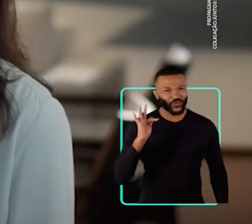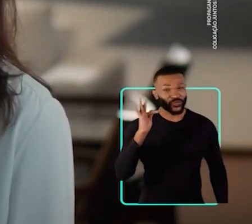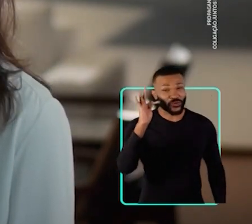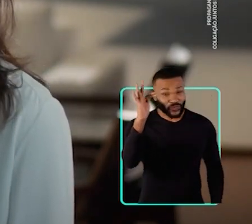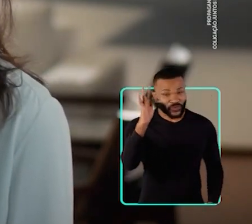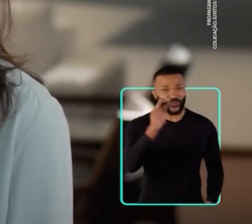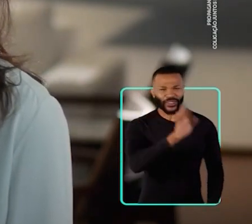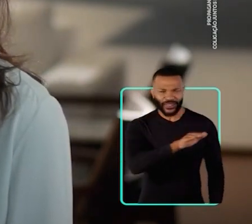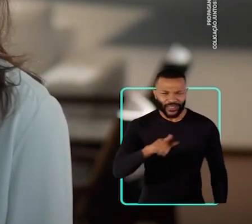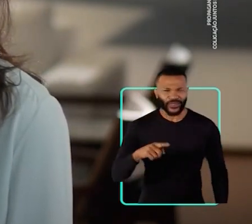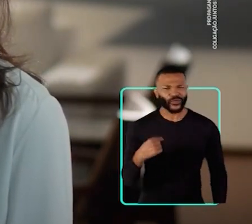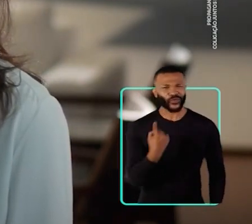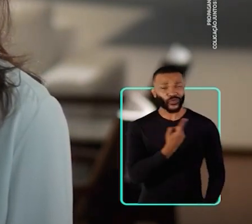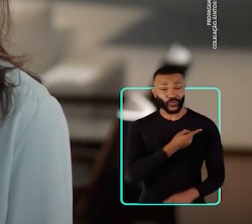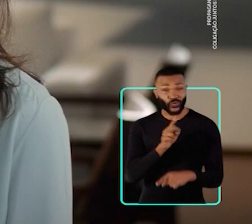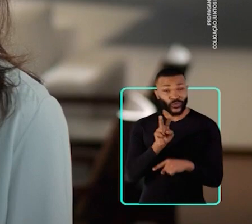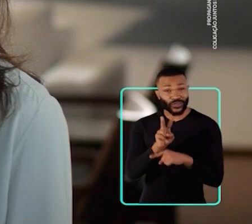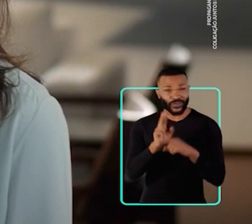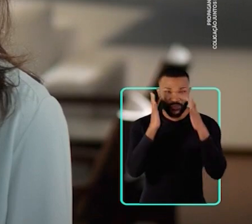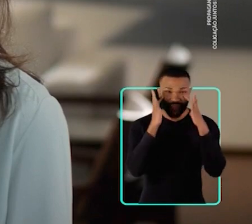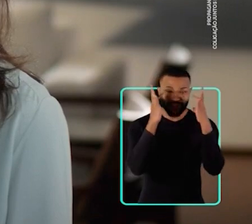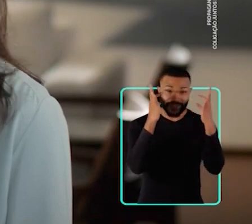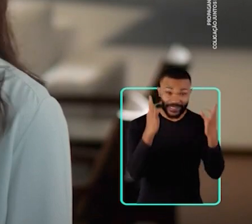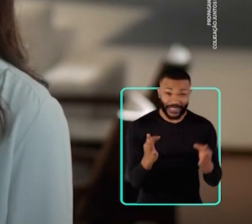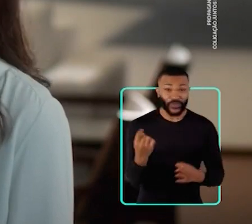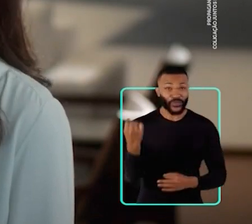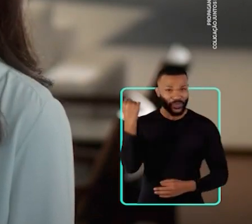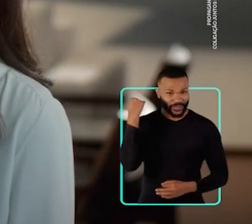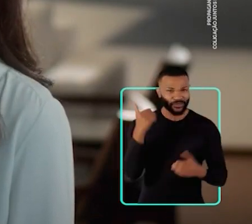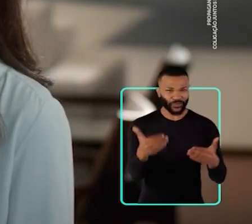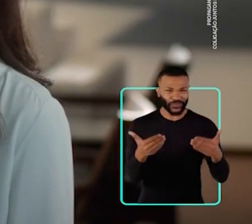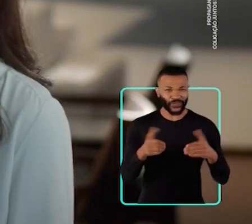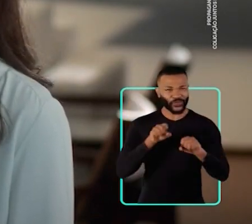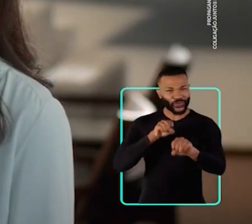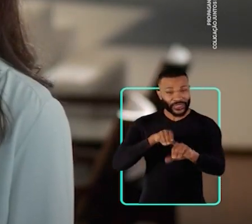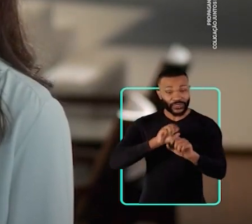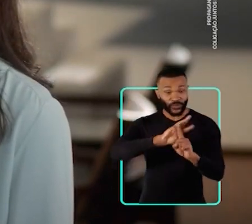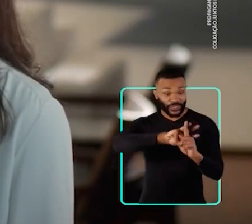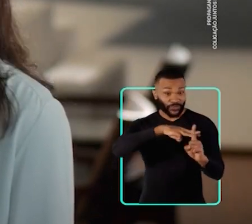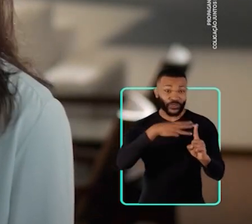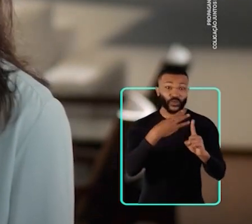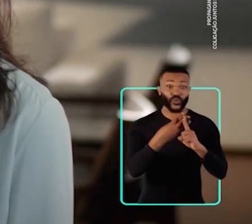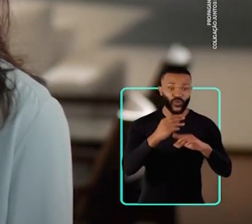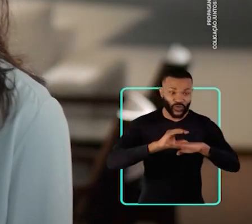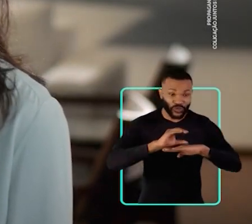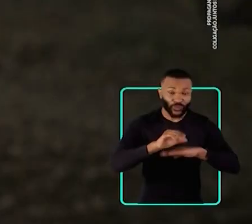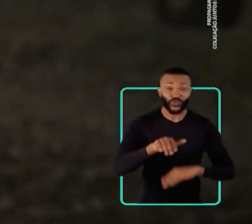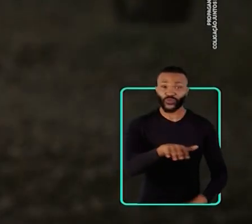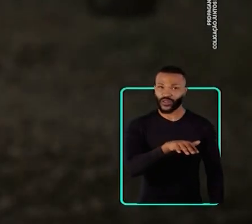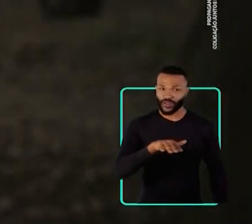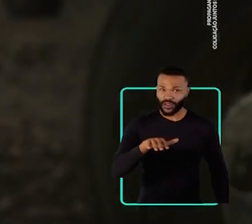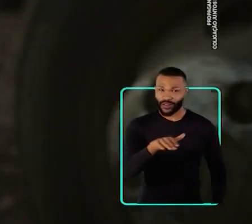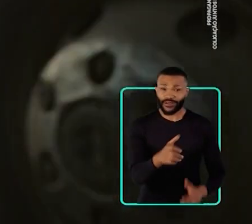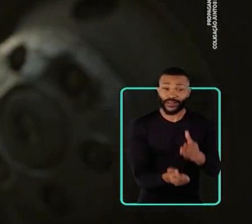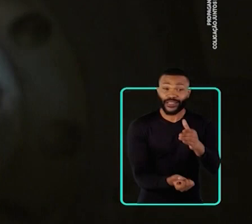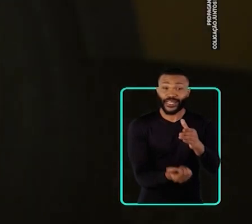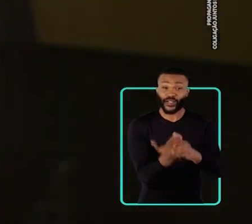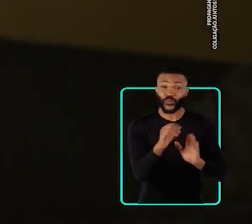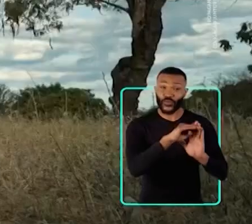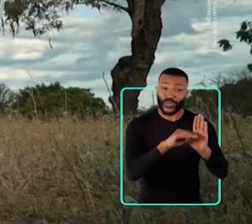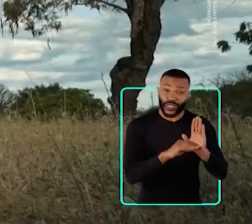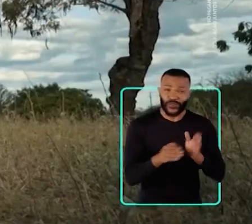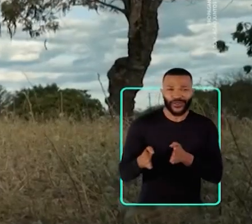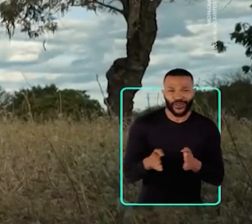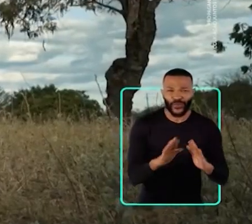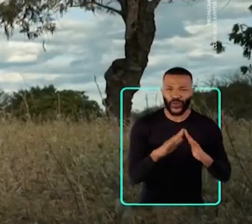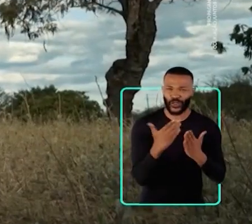A elas devemos todo o cuidado e atenção. Quando fui ministro da Educação, triplicamos o investimento na área. Criamos o programa Caminho da